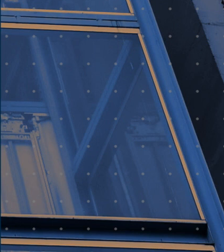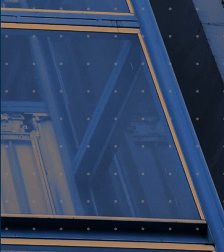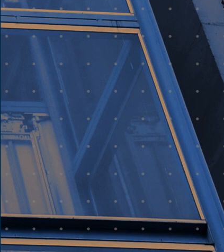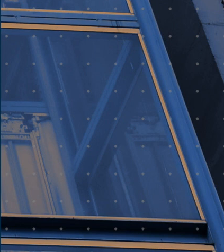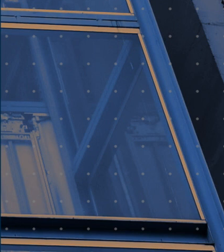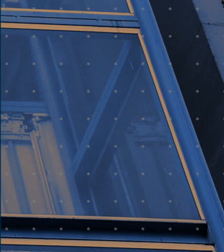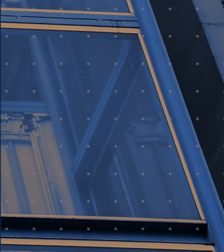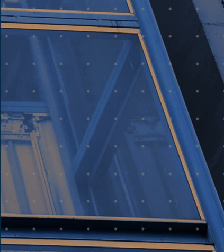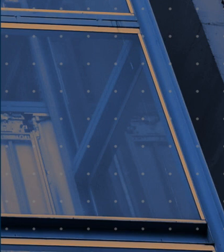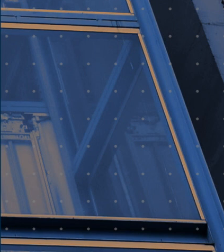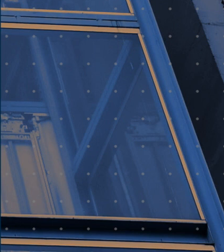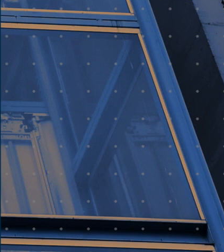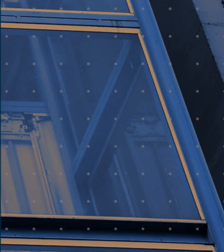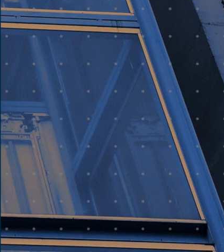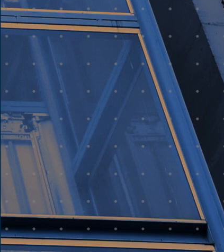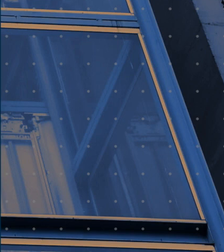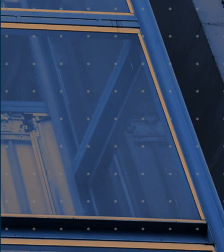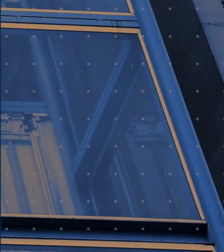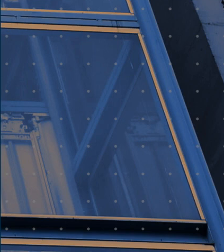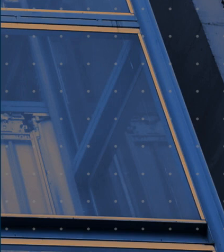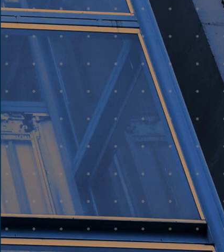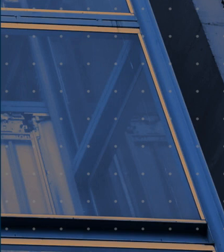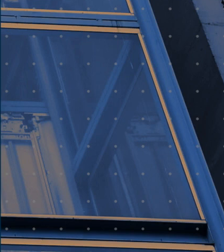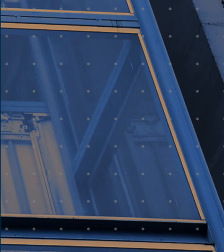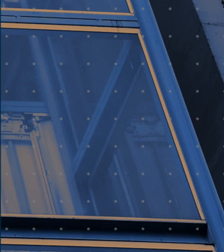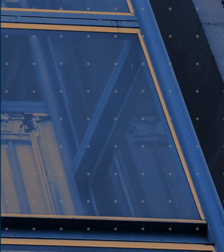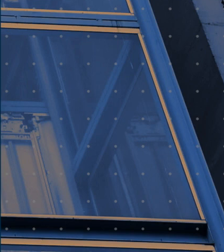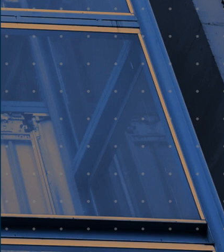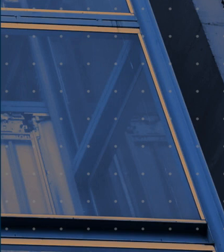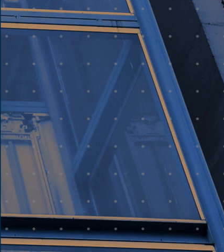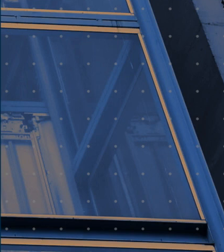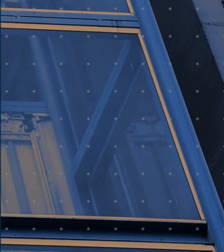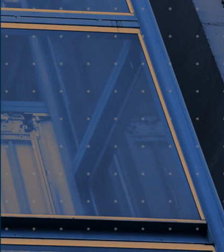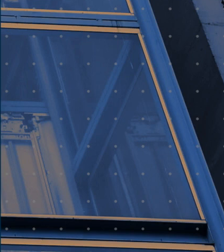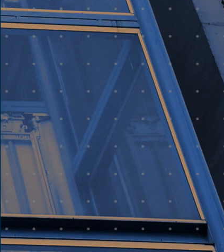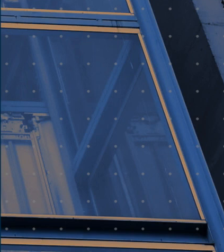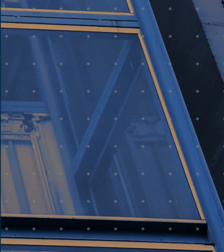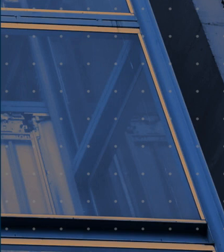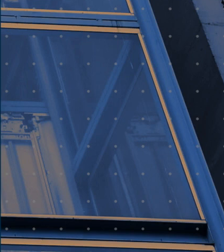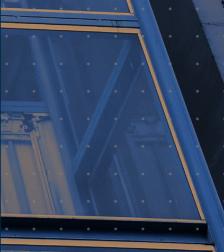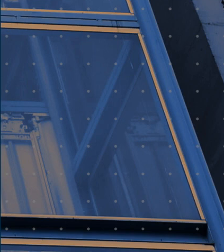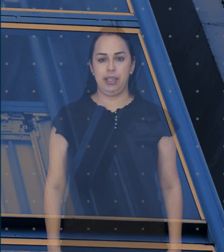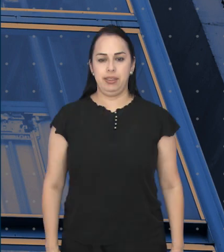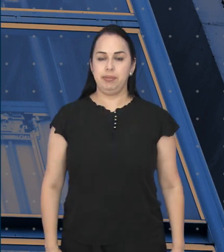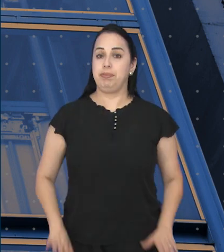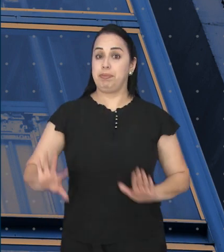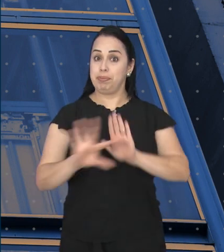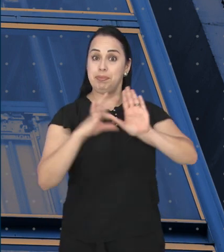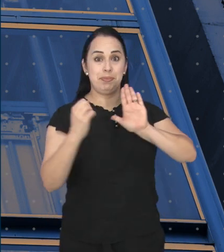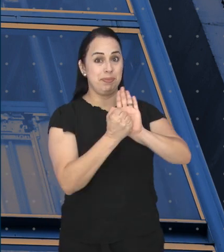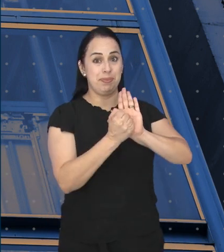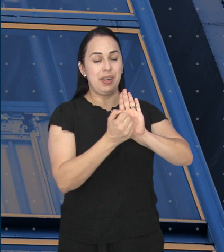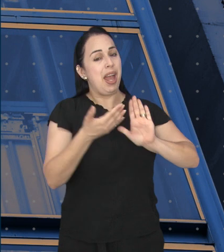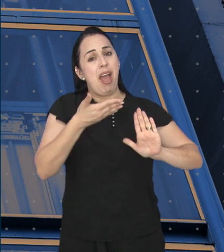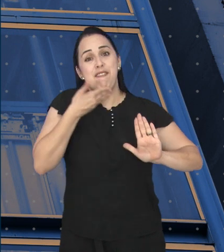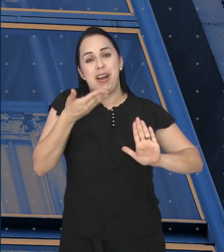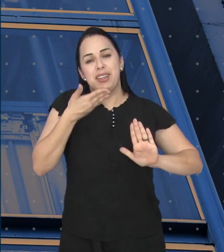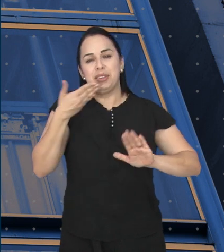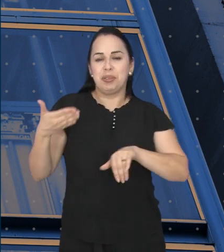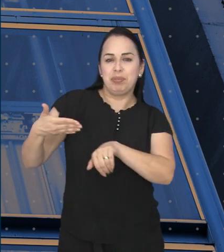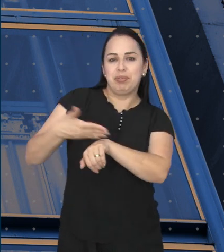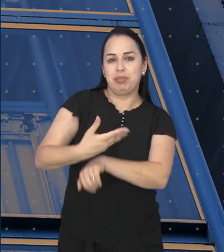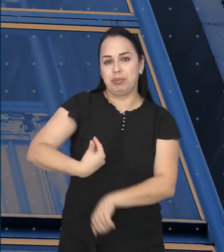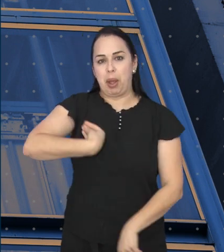pessoas com deficiência nos cargos de operador de loja e operador de telemarketing. Para se candidatar, é